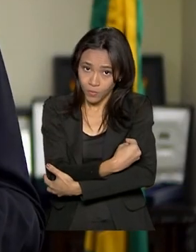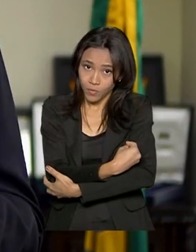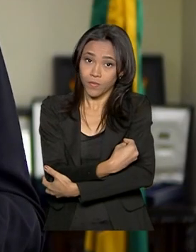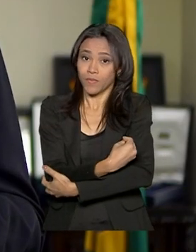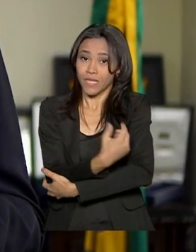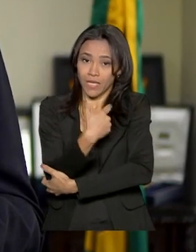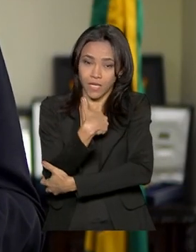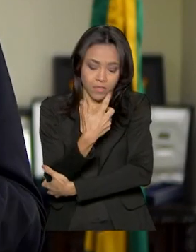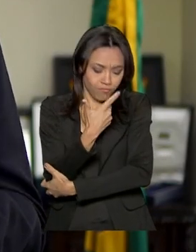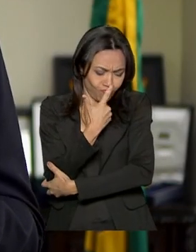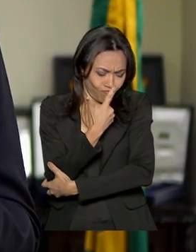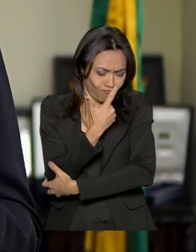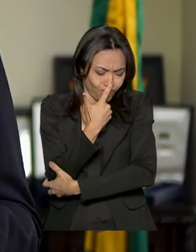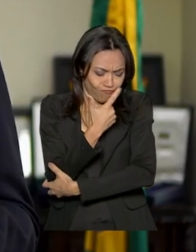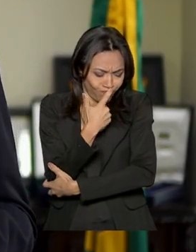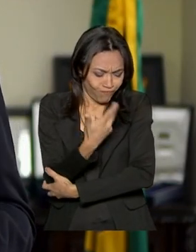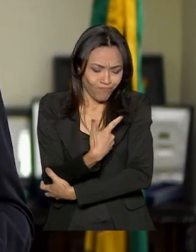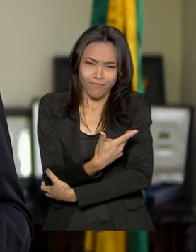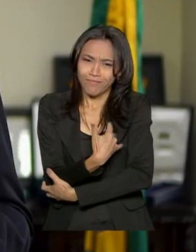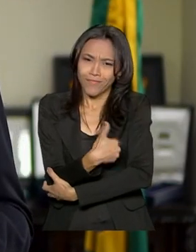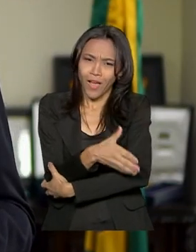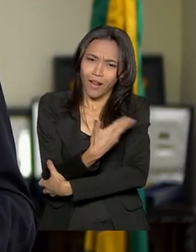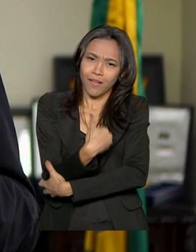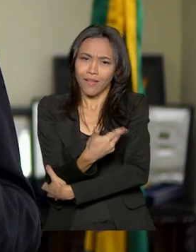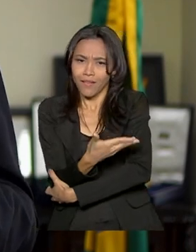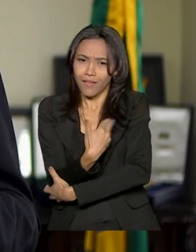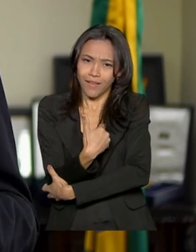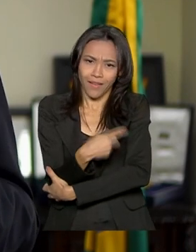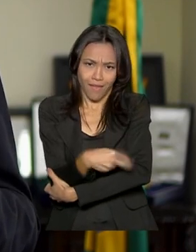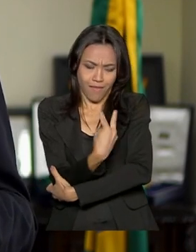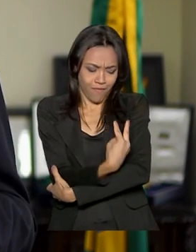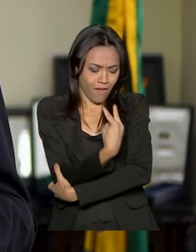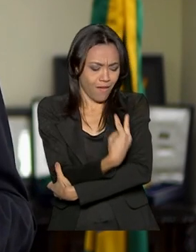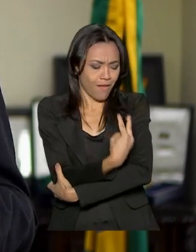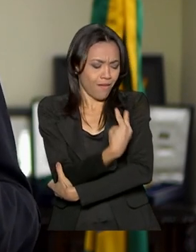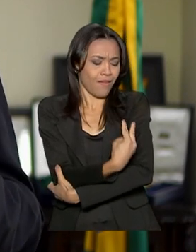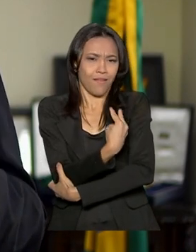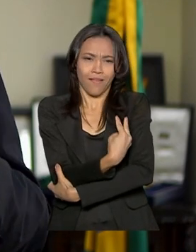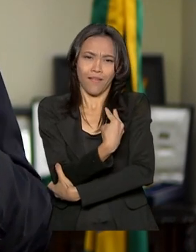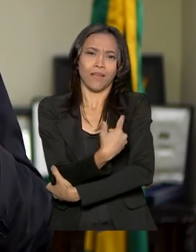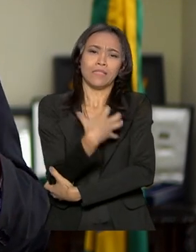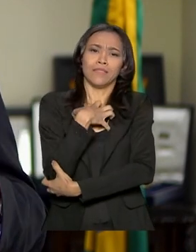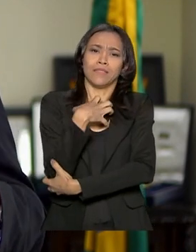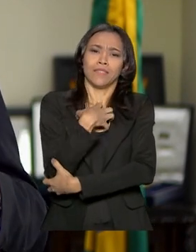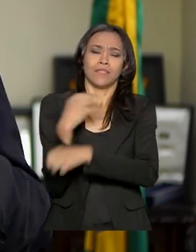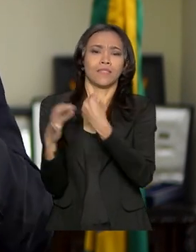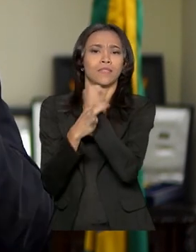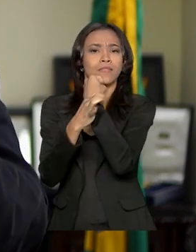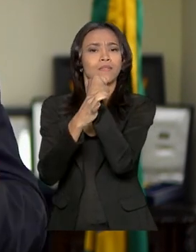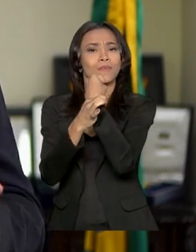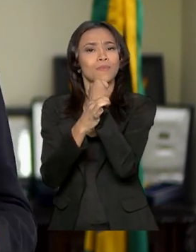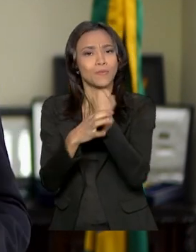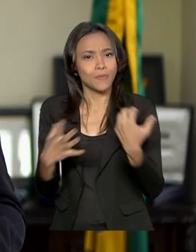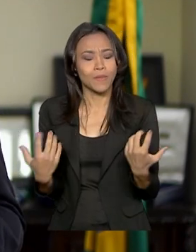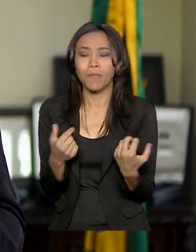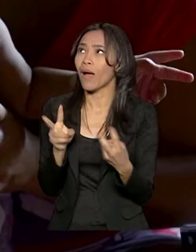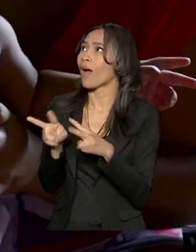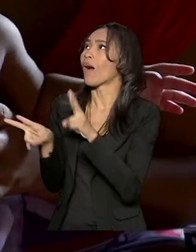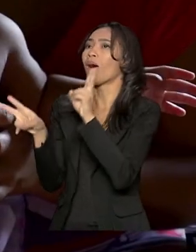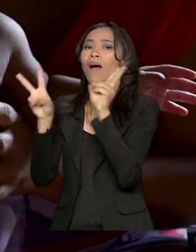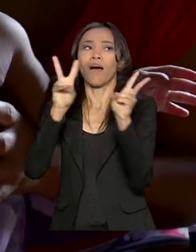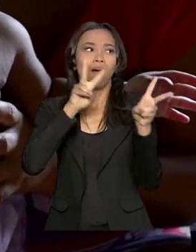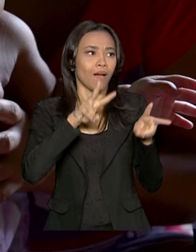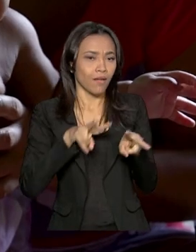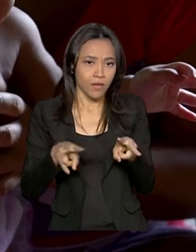desse apego, dessa ligação emocional, é que o bebezinho passa a se sentir seguro para explorar o mundo ao redor.